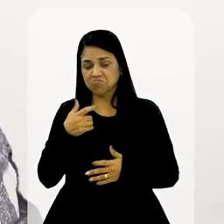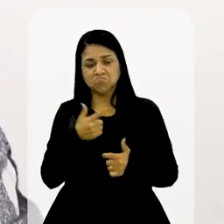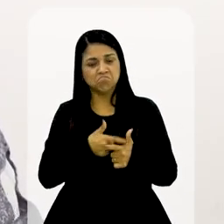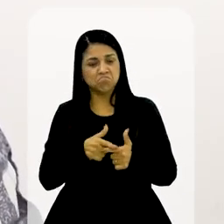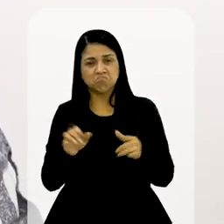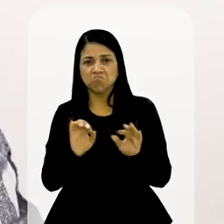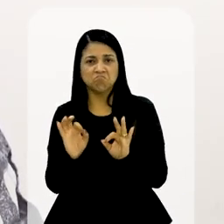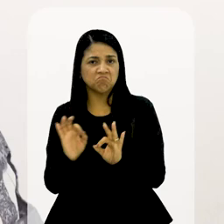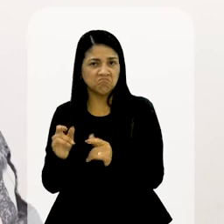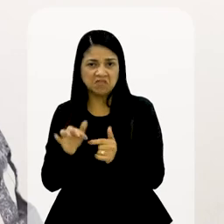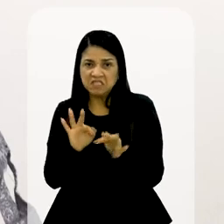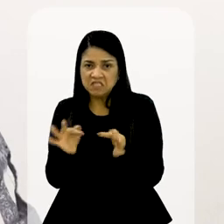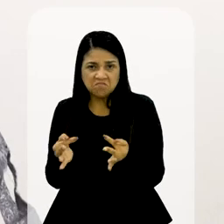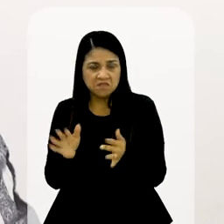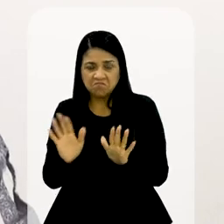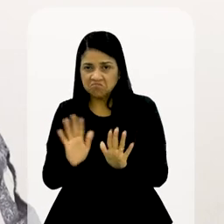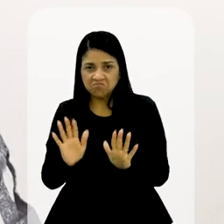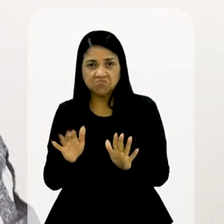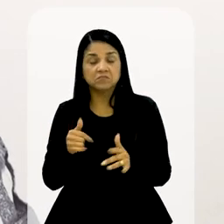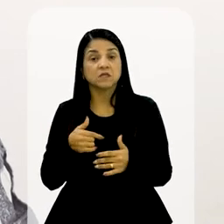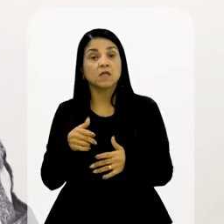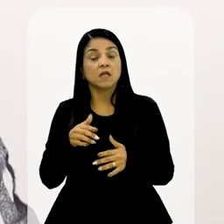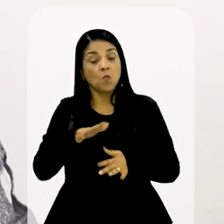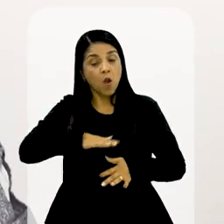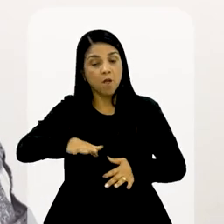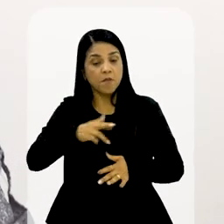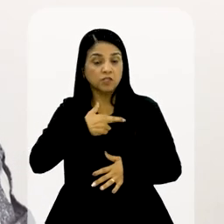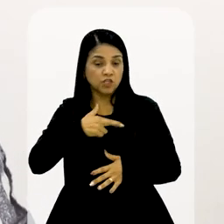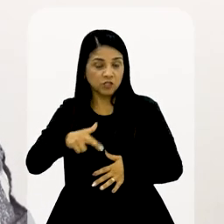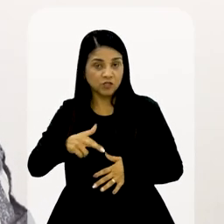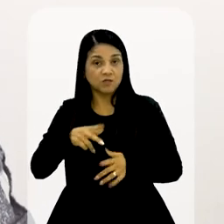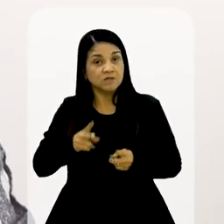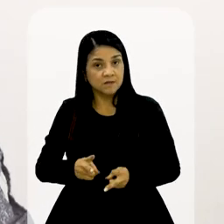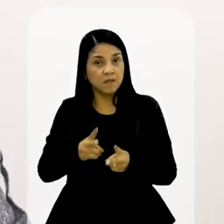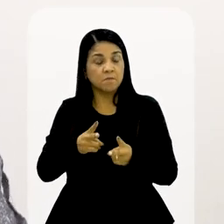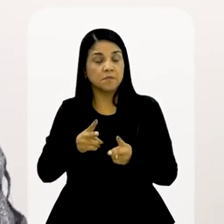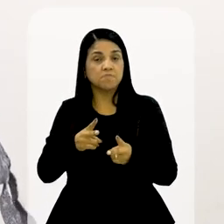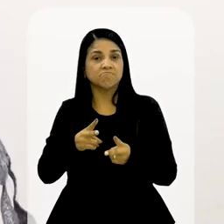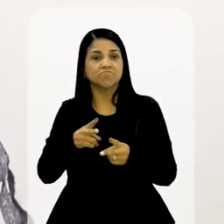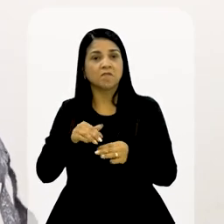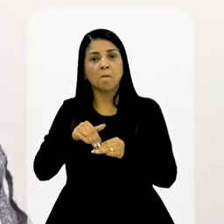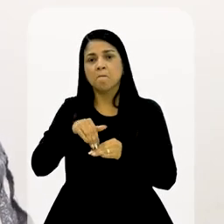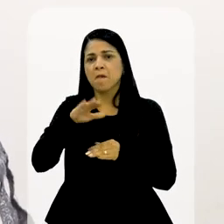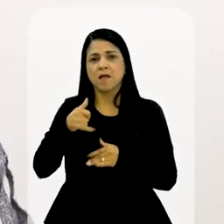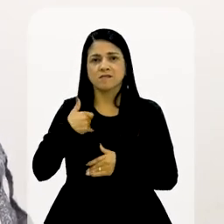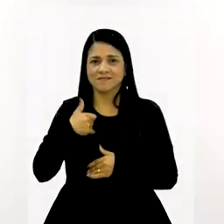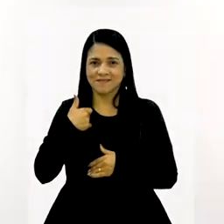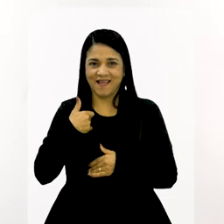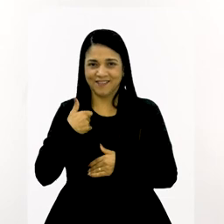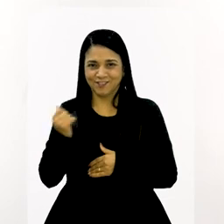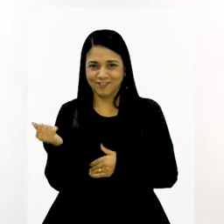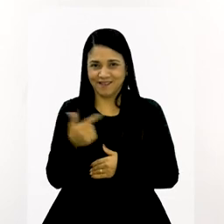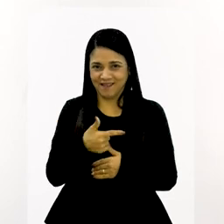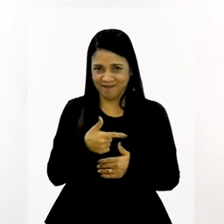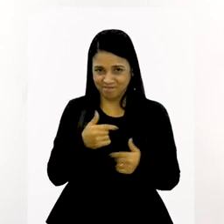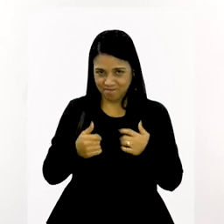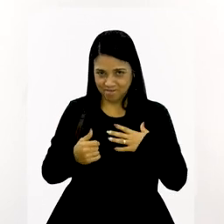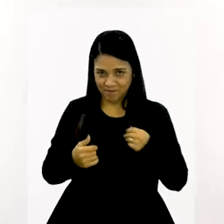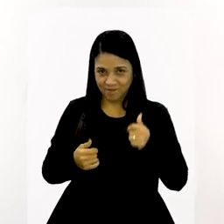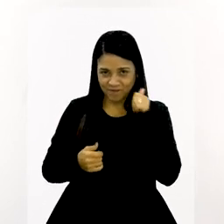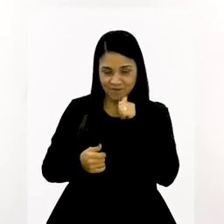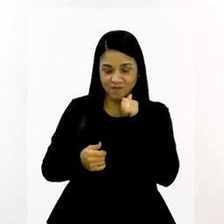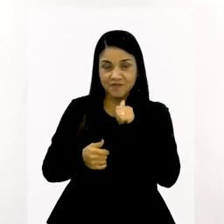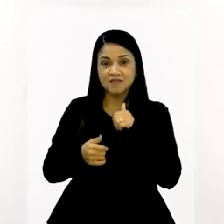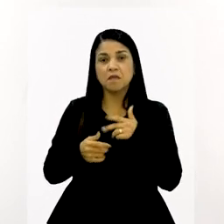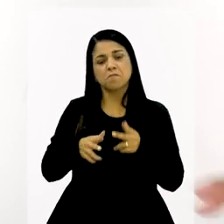problema, aquilo que eu falei. E, por ela viver num ambiente religioso, ela andava com gente mais velha. Então, os amigos eram